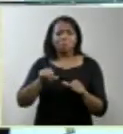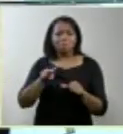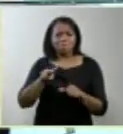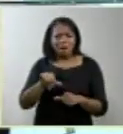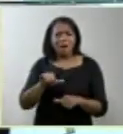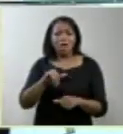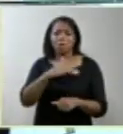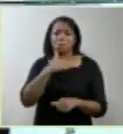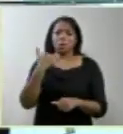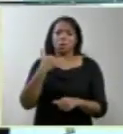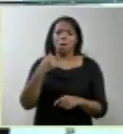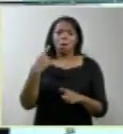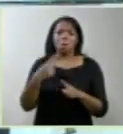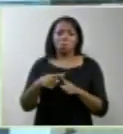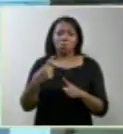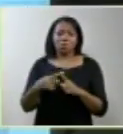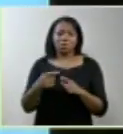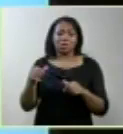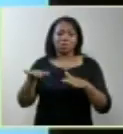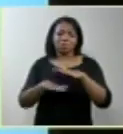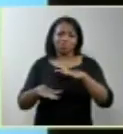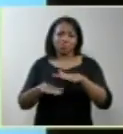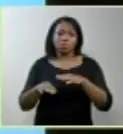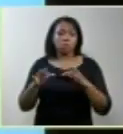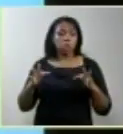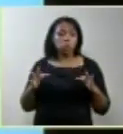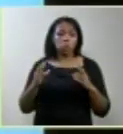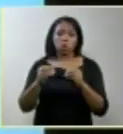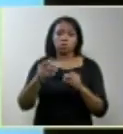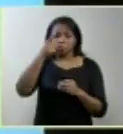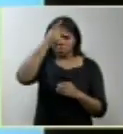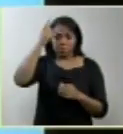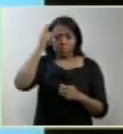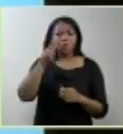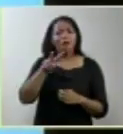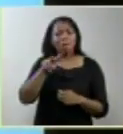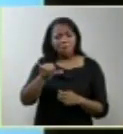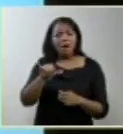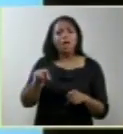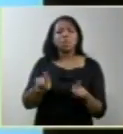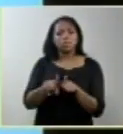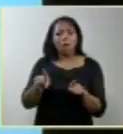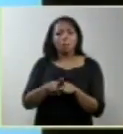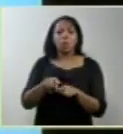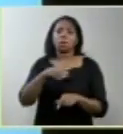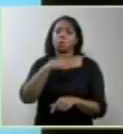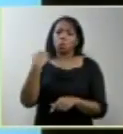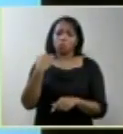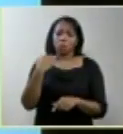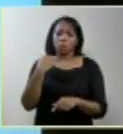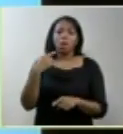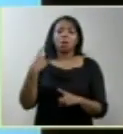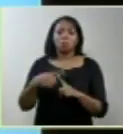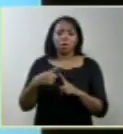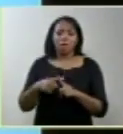vulneráveis. Porque todos nós vamos morrer. O que tem 100% de letalidade é a vida.